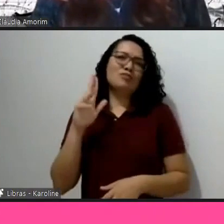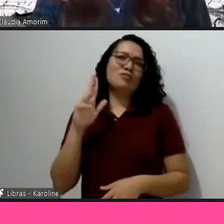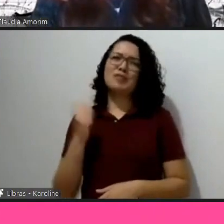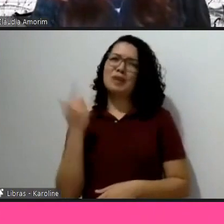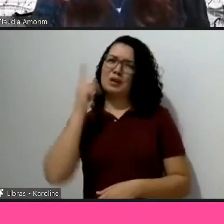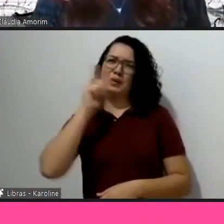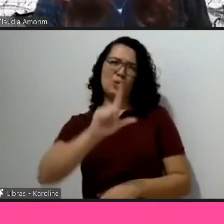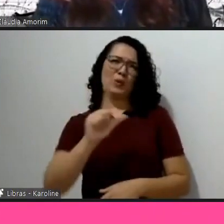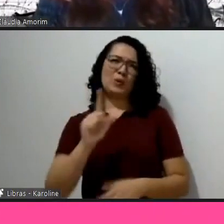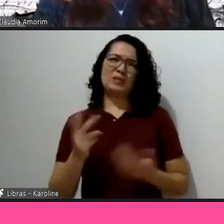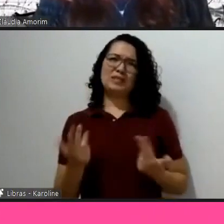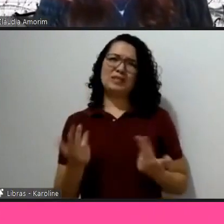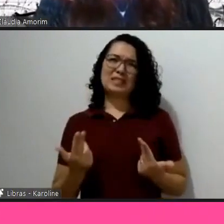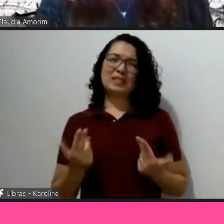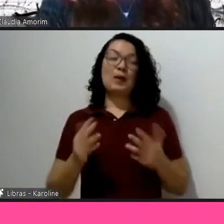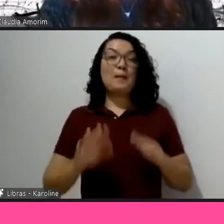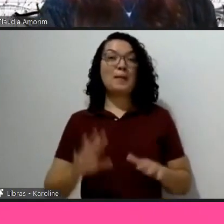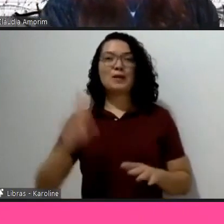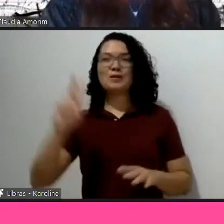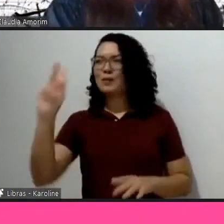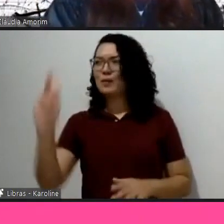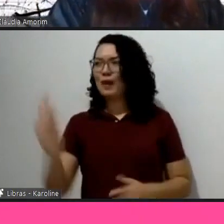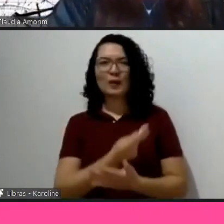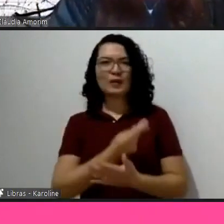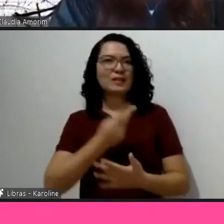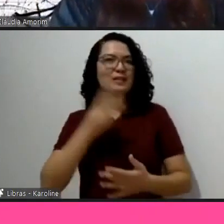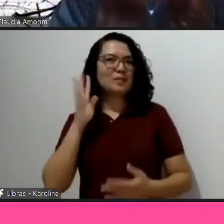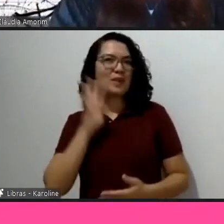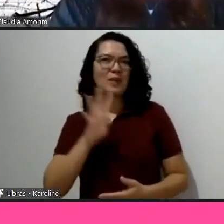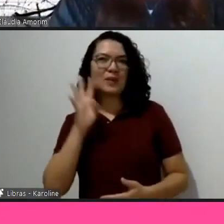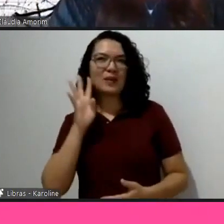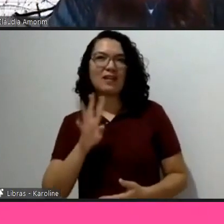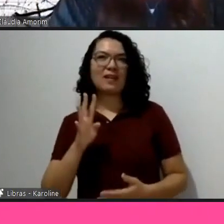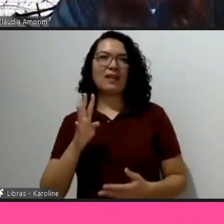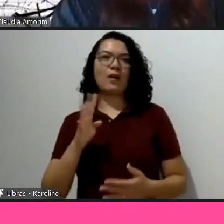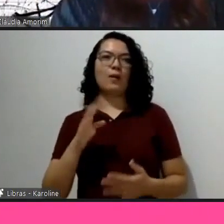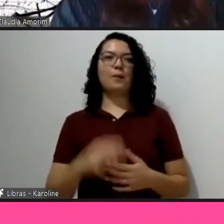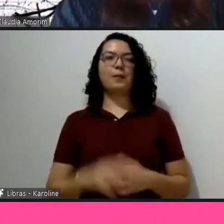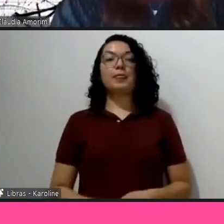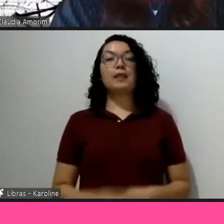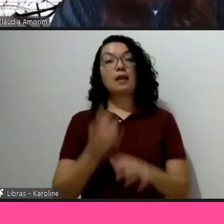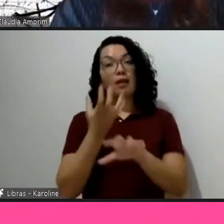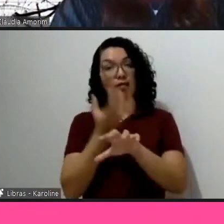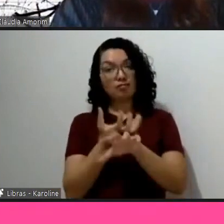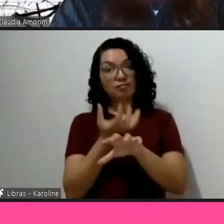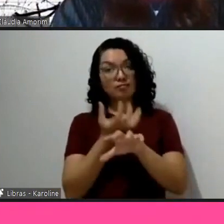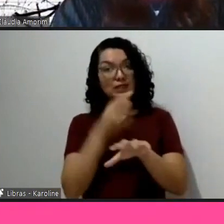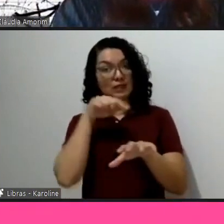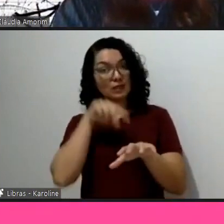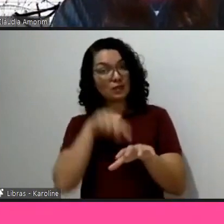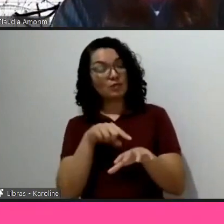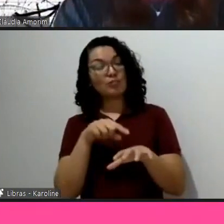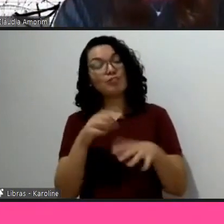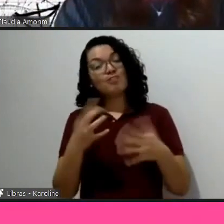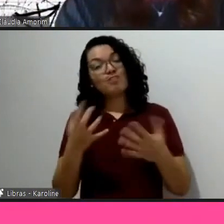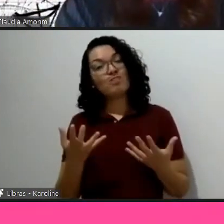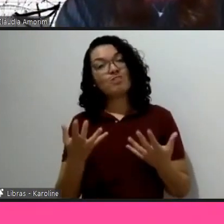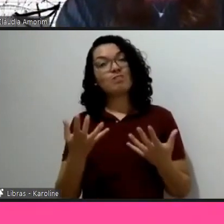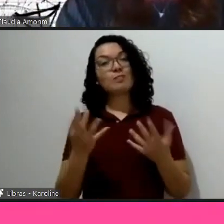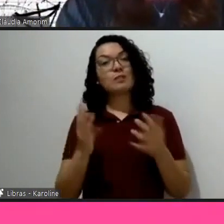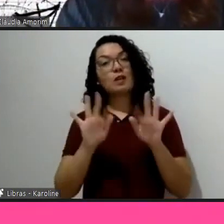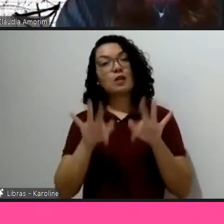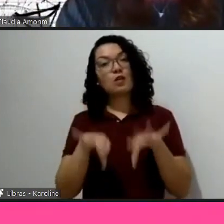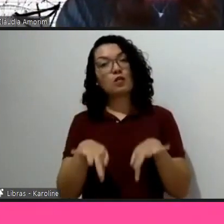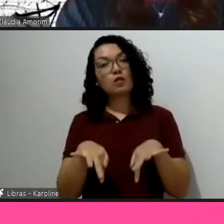circunstância que realmente me chamou a atenção. Essa disciplina, inclusive, ela saiu de catálogo, foi a última